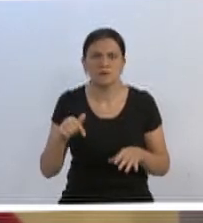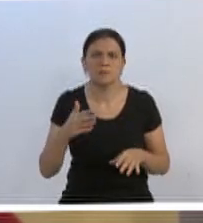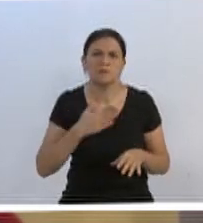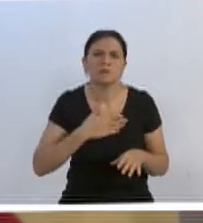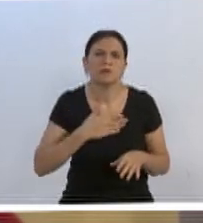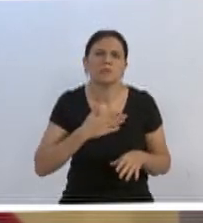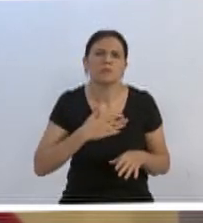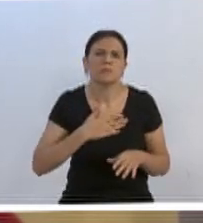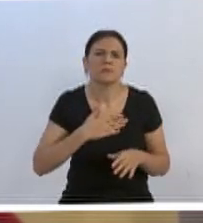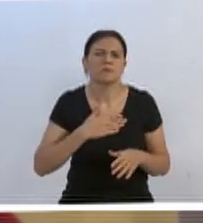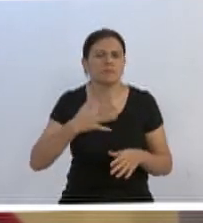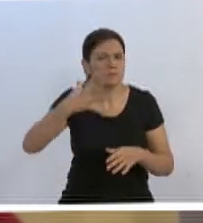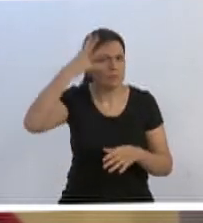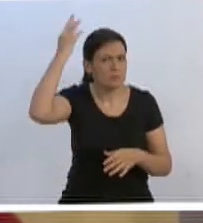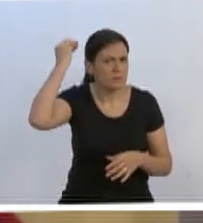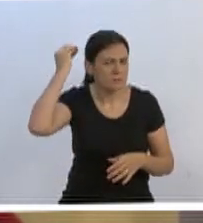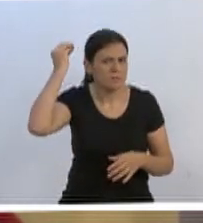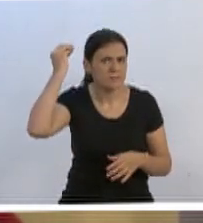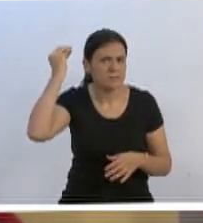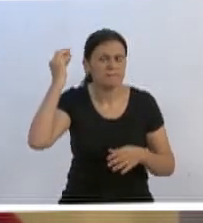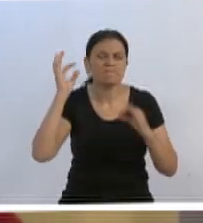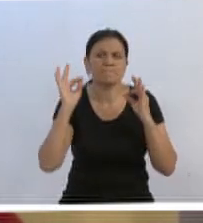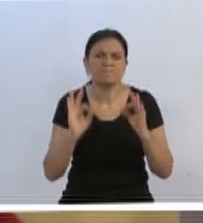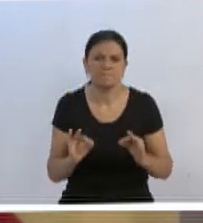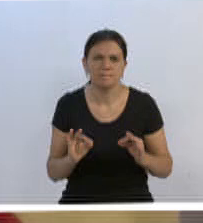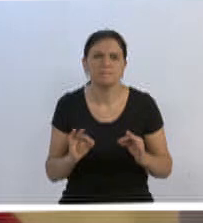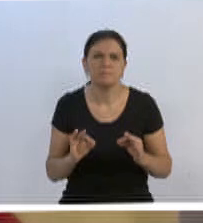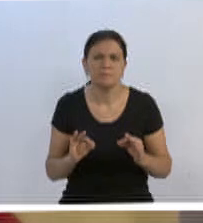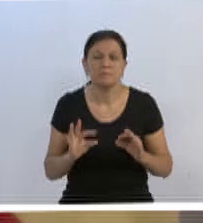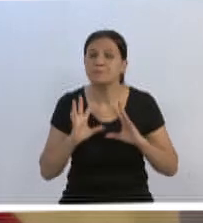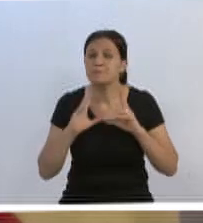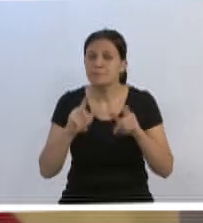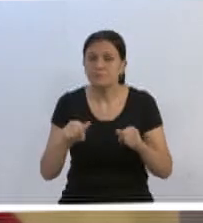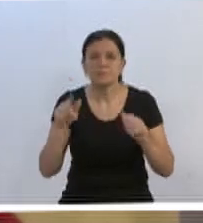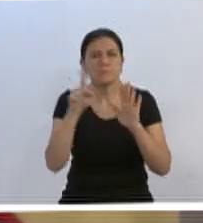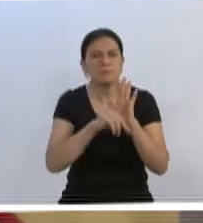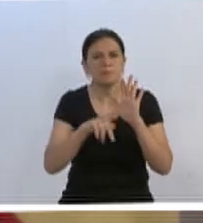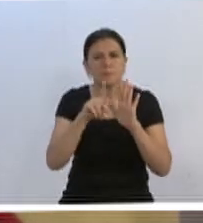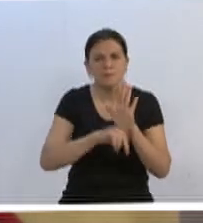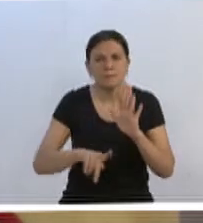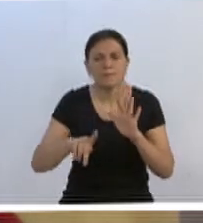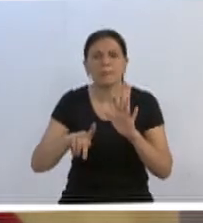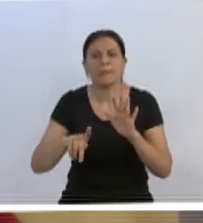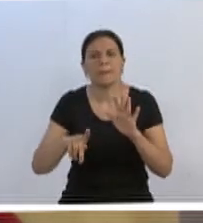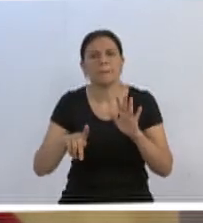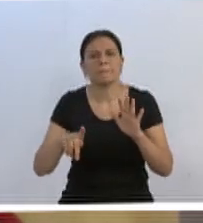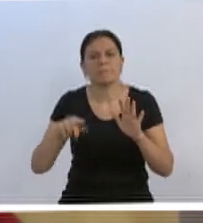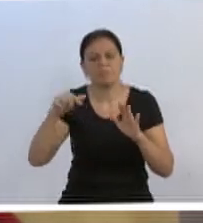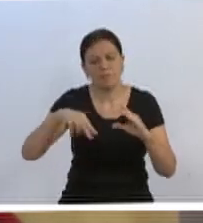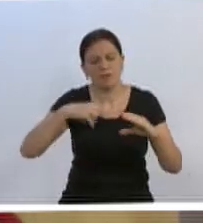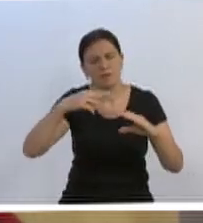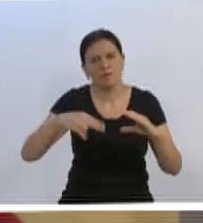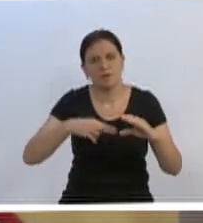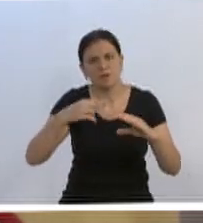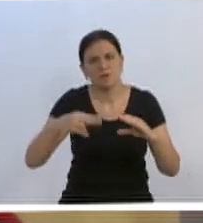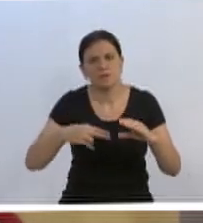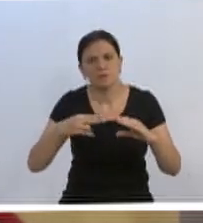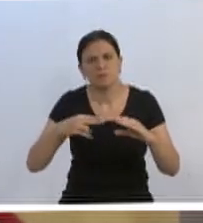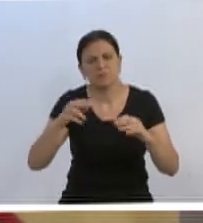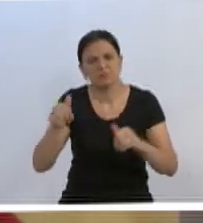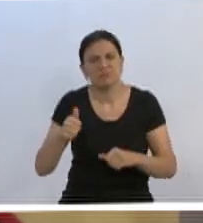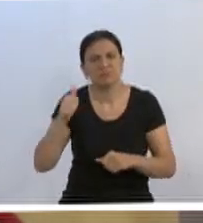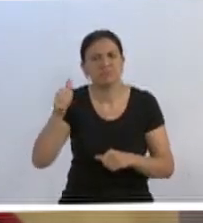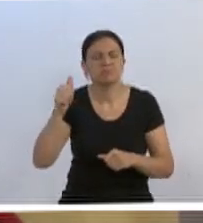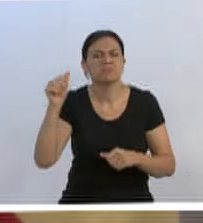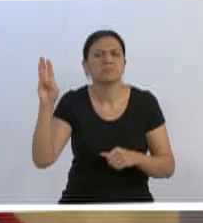de governo, Alexandre Matias, tenha certeza que todos os projetos que forem colocados nesta casa, que forem positivos